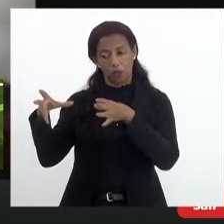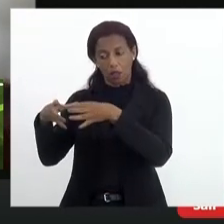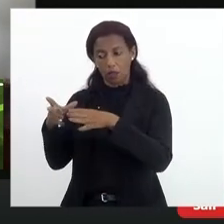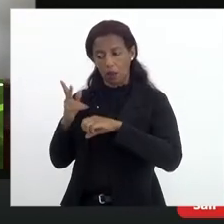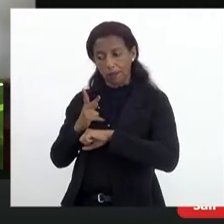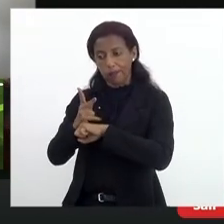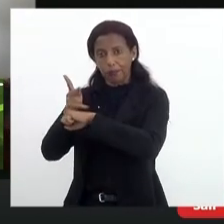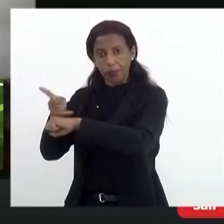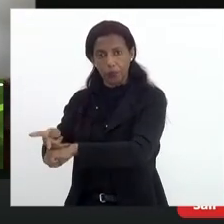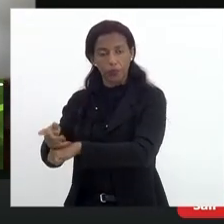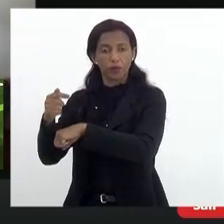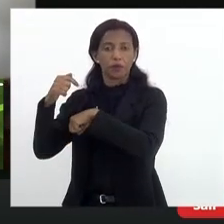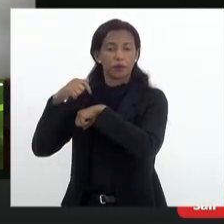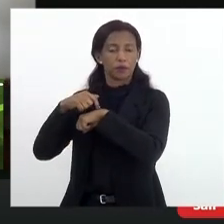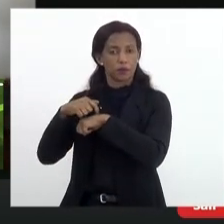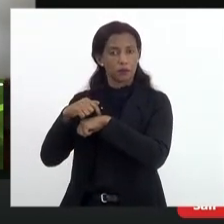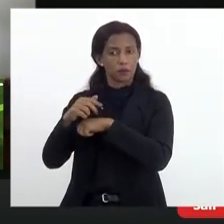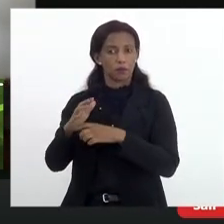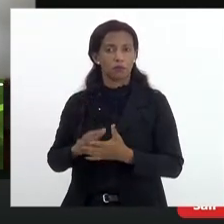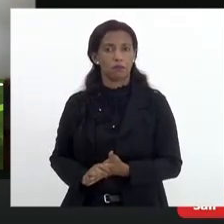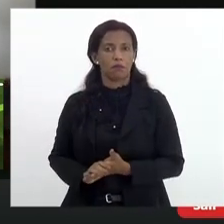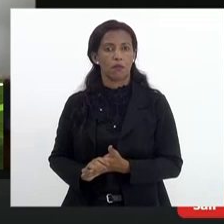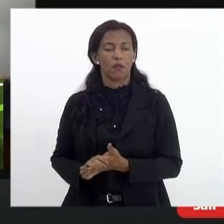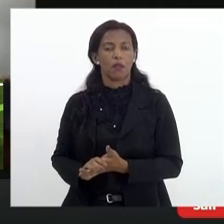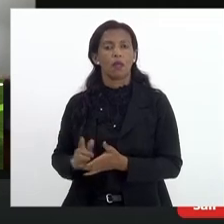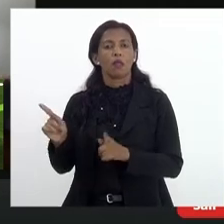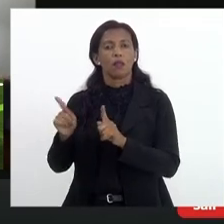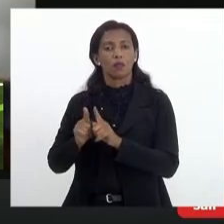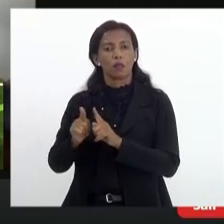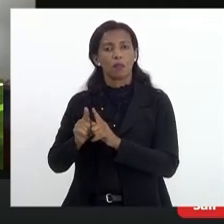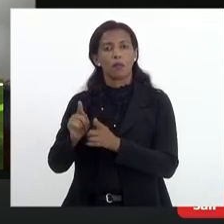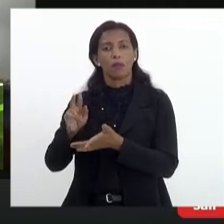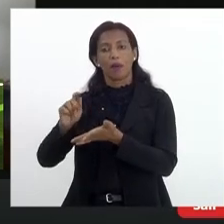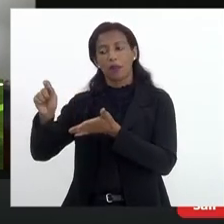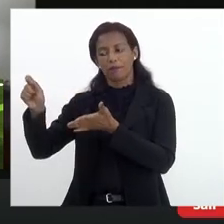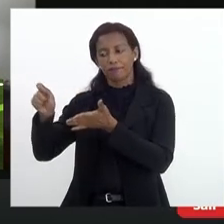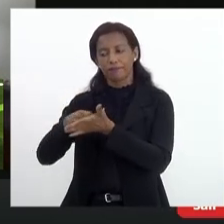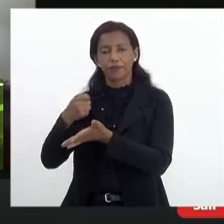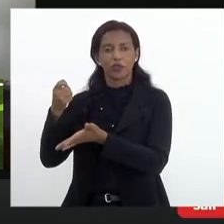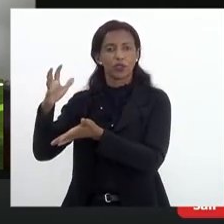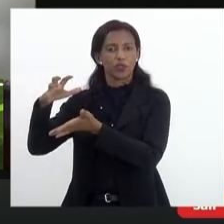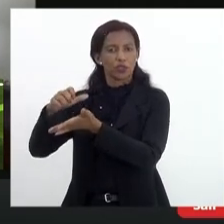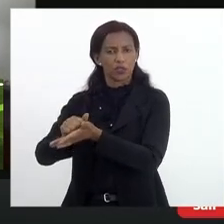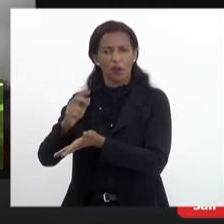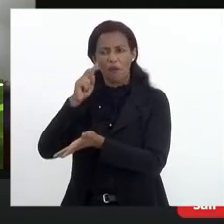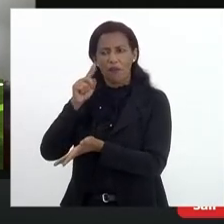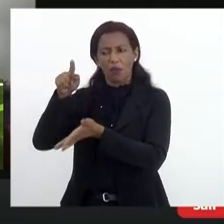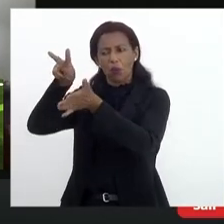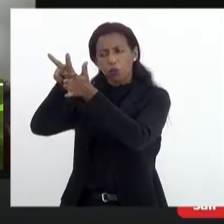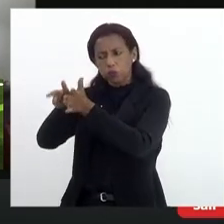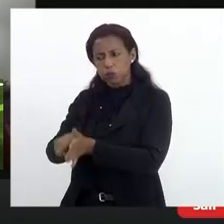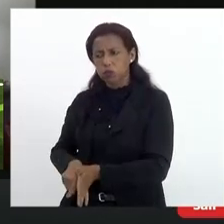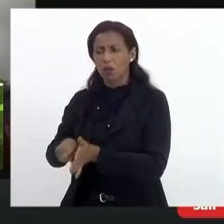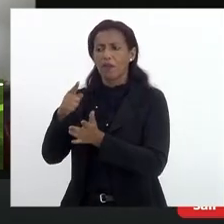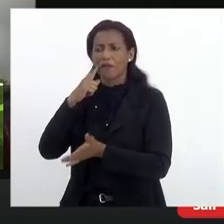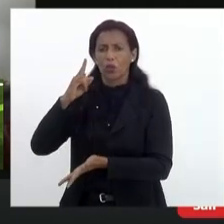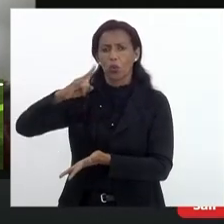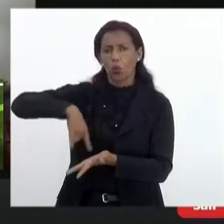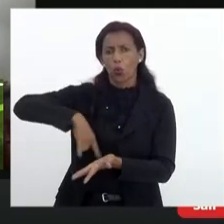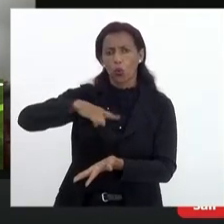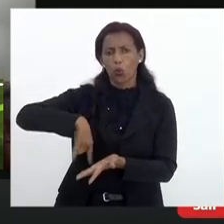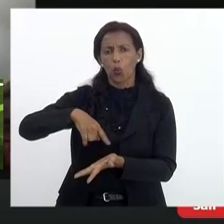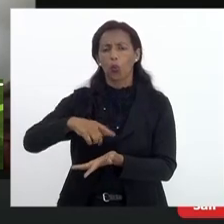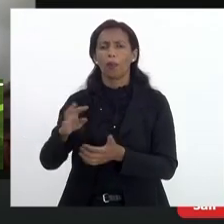busca, nesse momento, para o recadastramento dessas escolas, verificando toda a sua situação, parte documental,